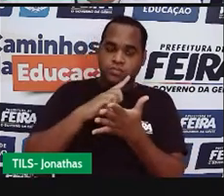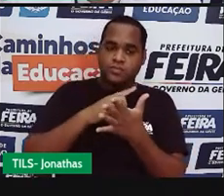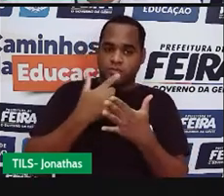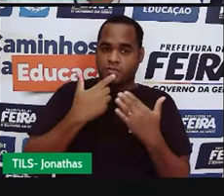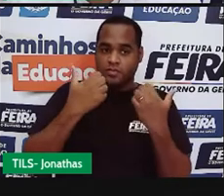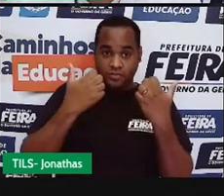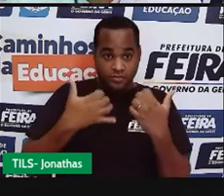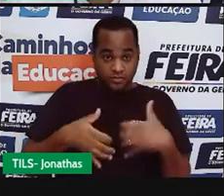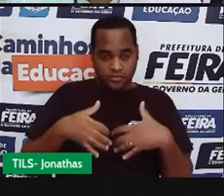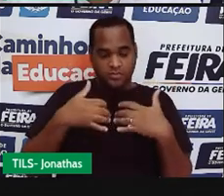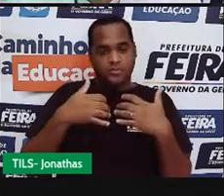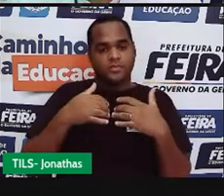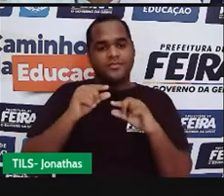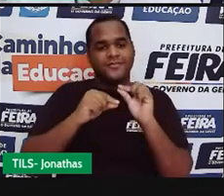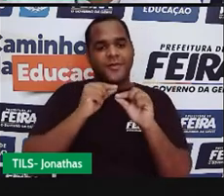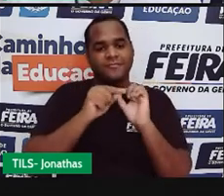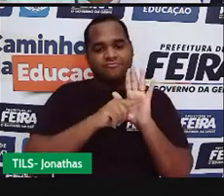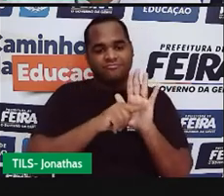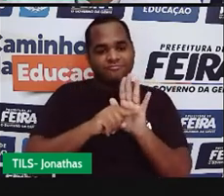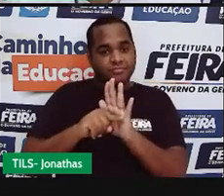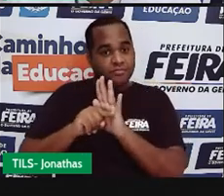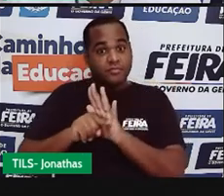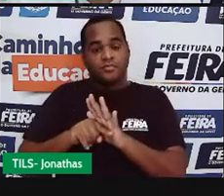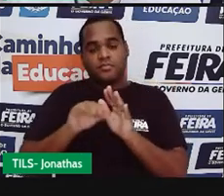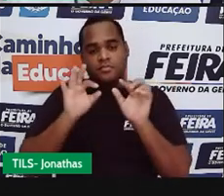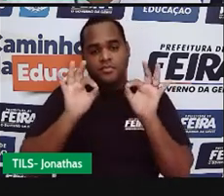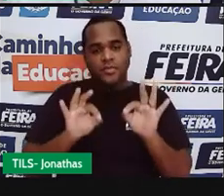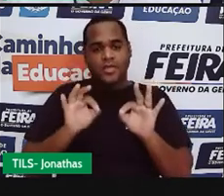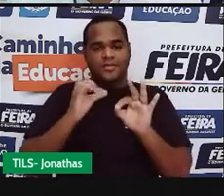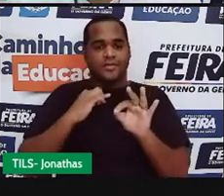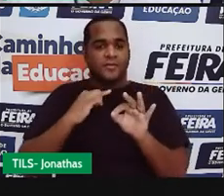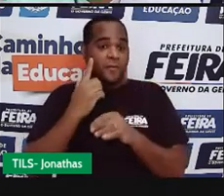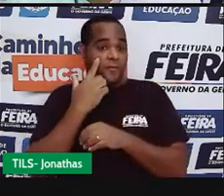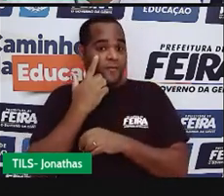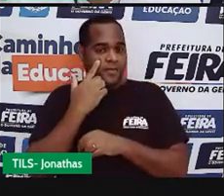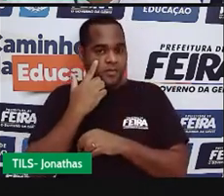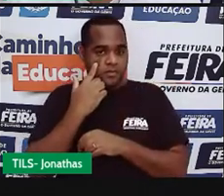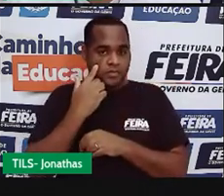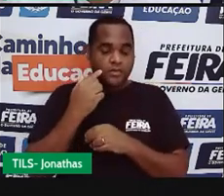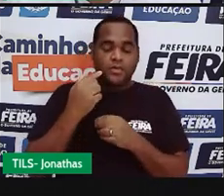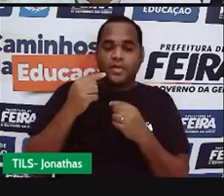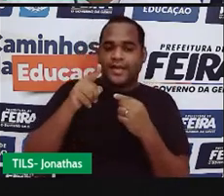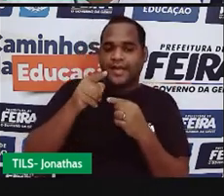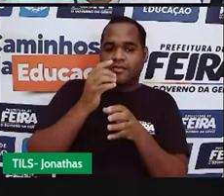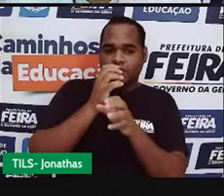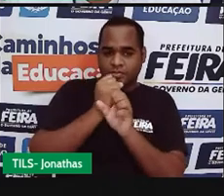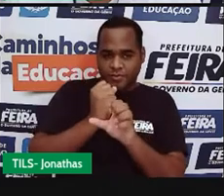gente construir. Então, eu vou fazer assim, ó, eu vou pegar aqui um,